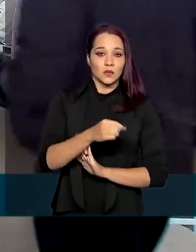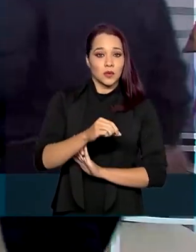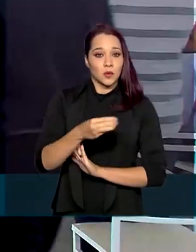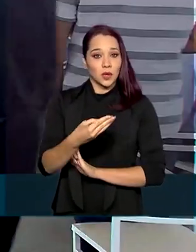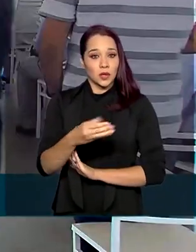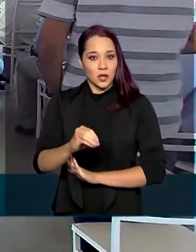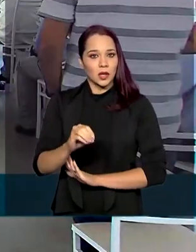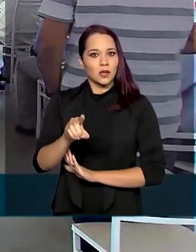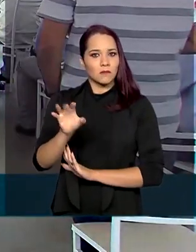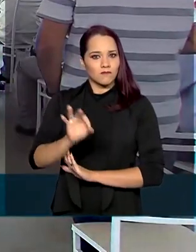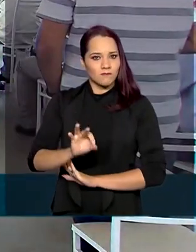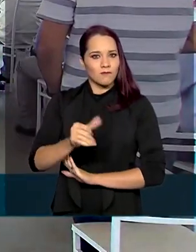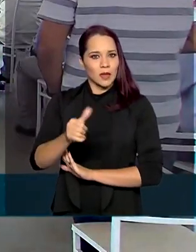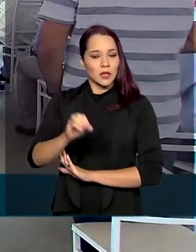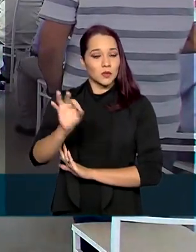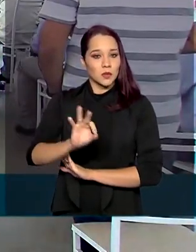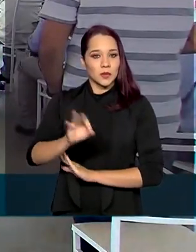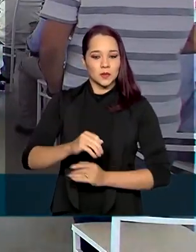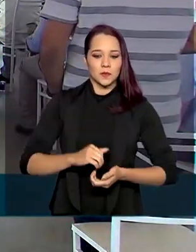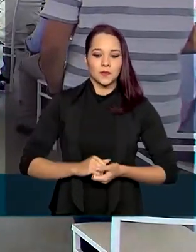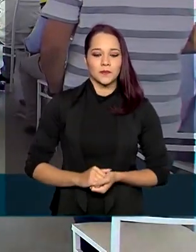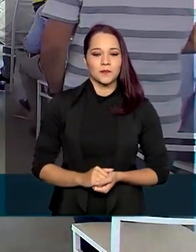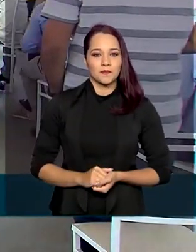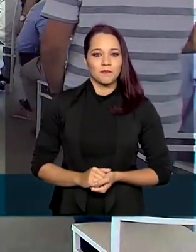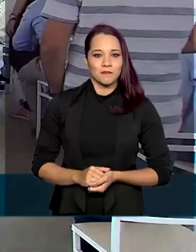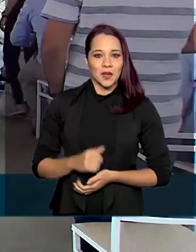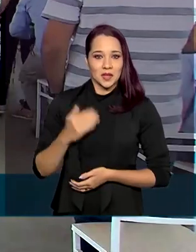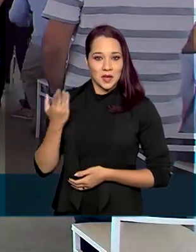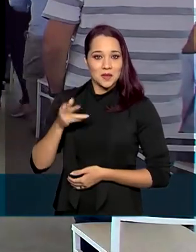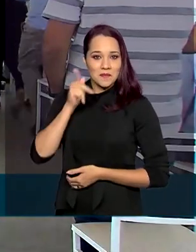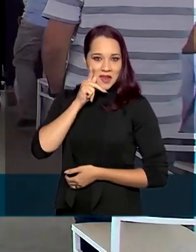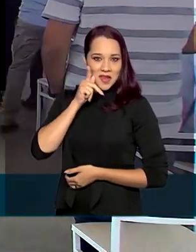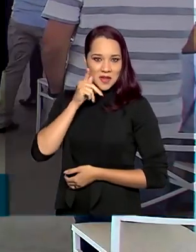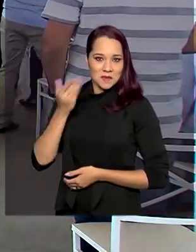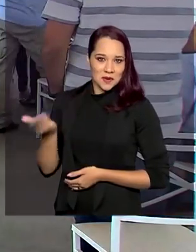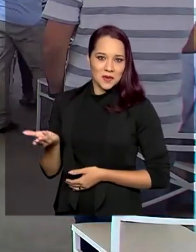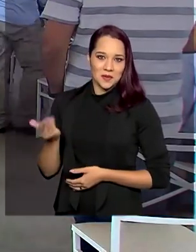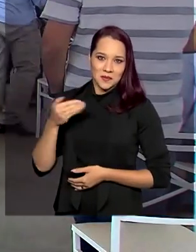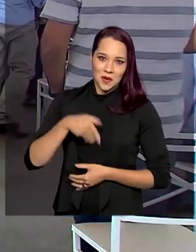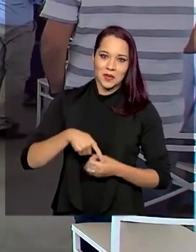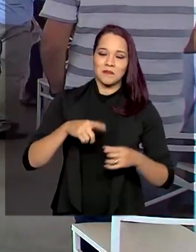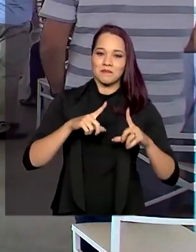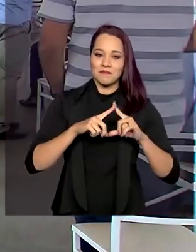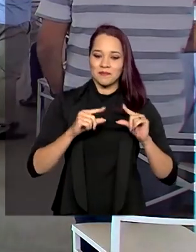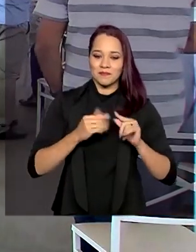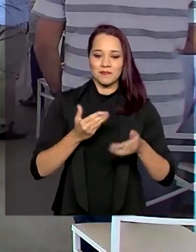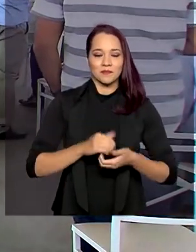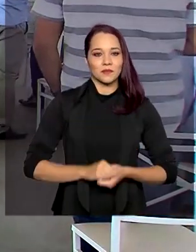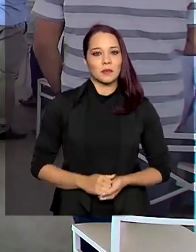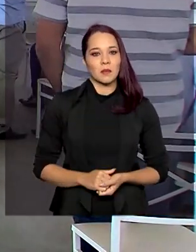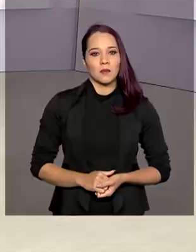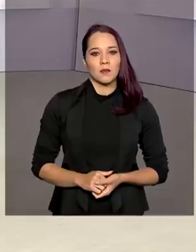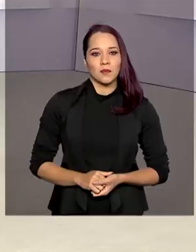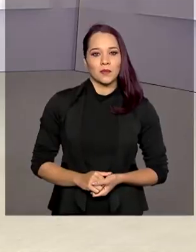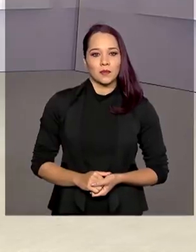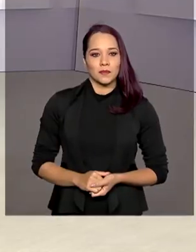percentual chegue a 10%. De Coremas, na Paraíba, Dima Soudi para o governo agora.